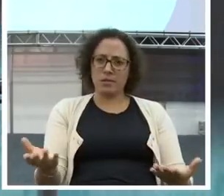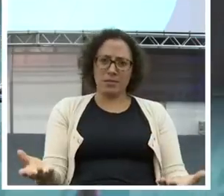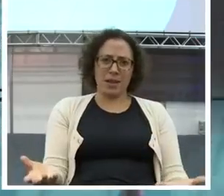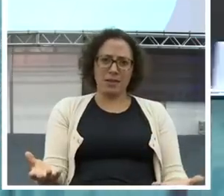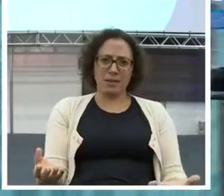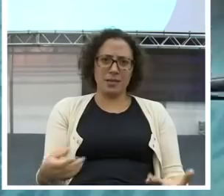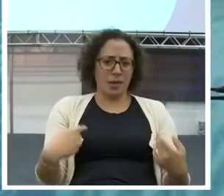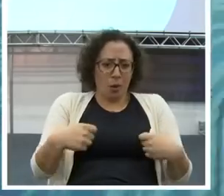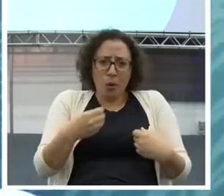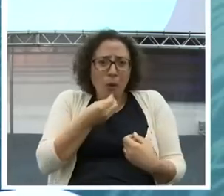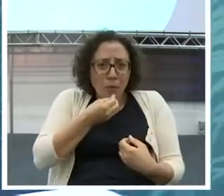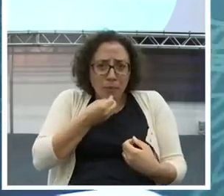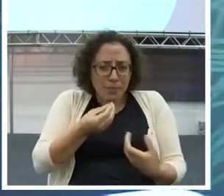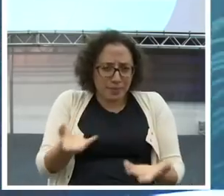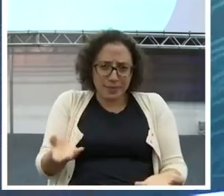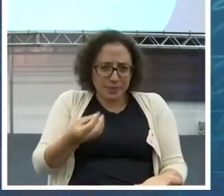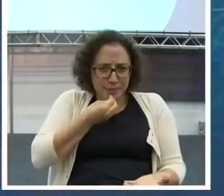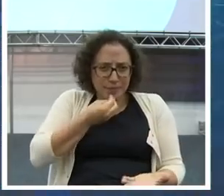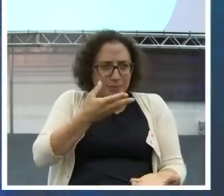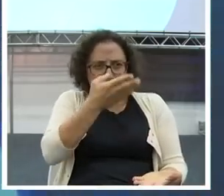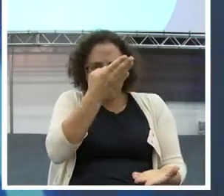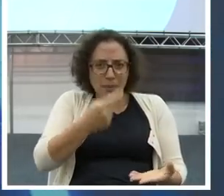Isso é virtude. É normal.